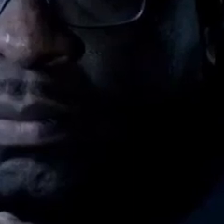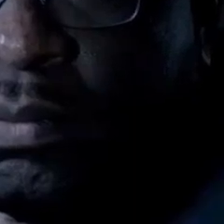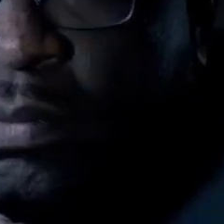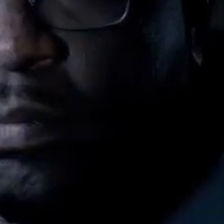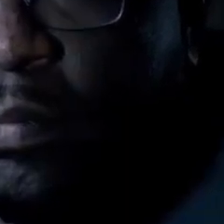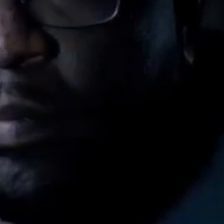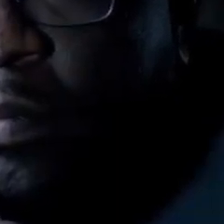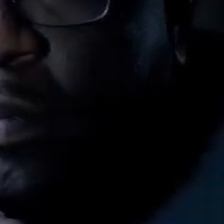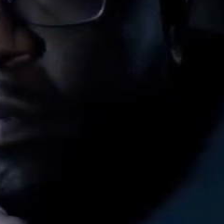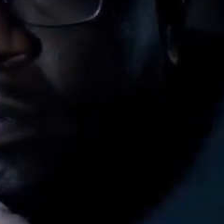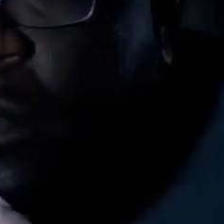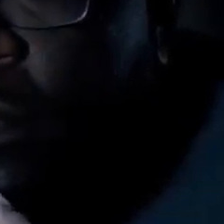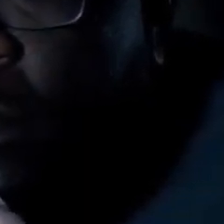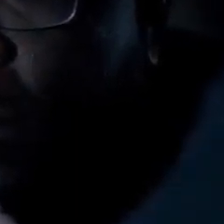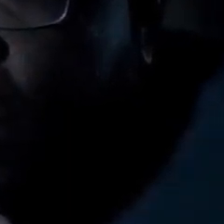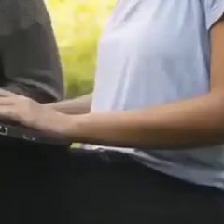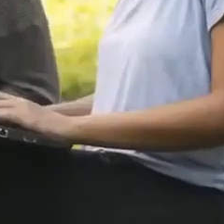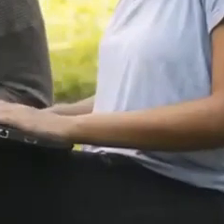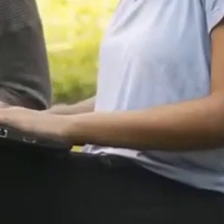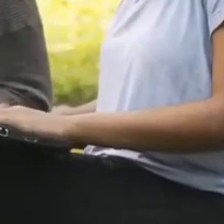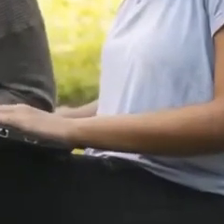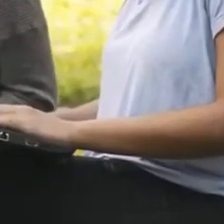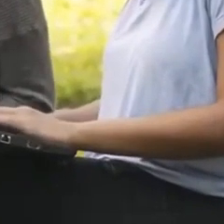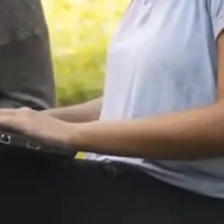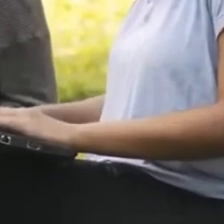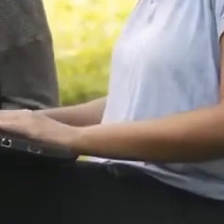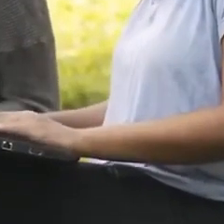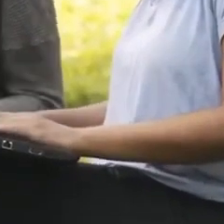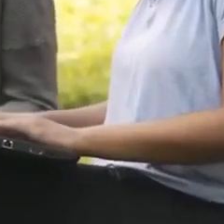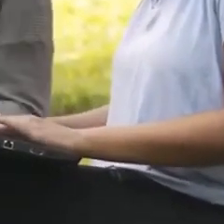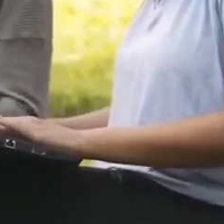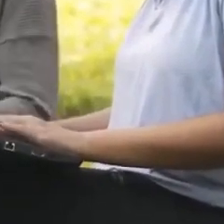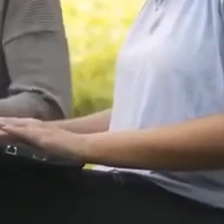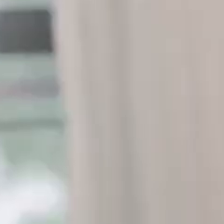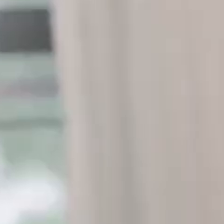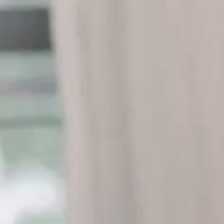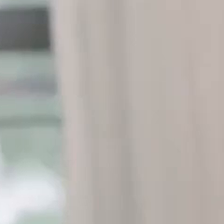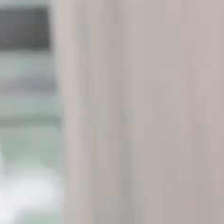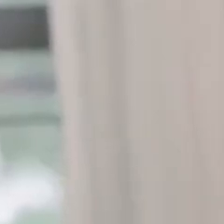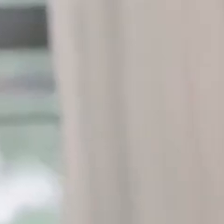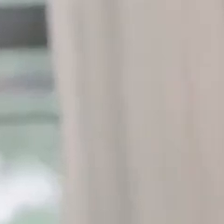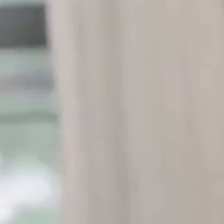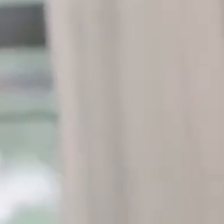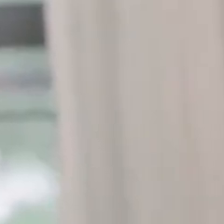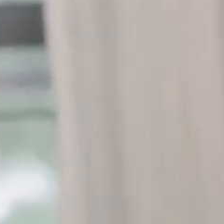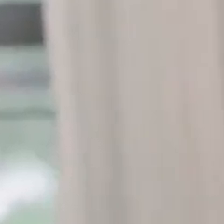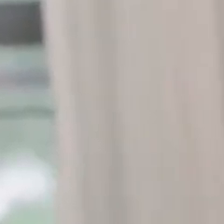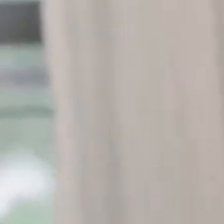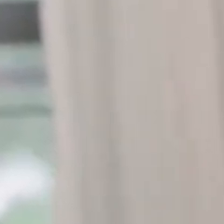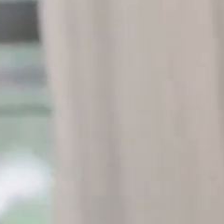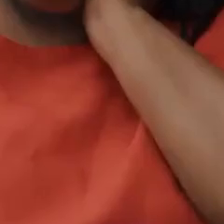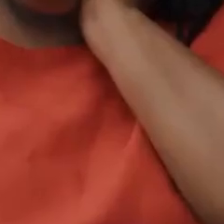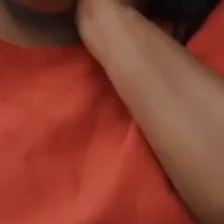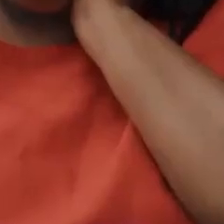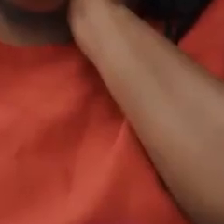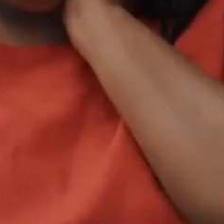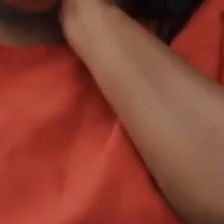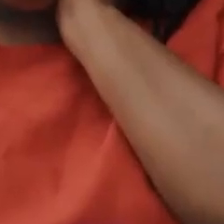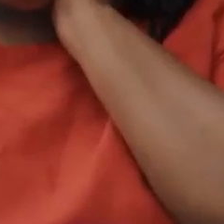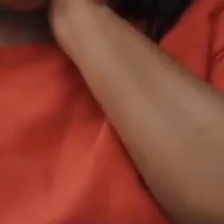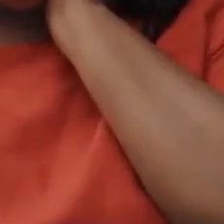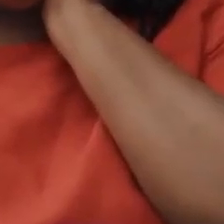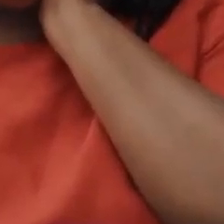estudando o Evangelho segundo o Espiritismo um estudo sequencial da obra o Evangelho segundo o Espiritismo de Allan